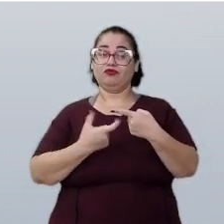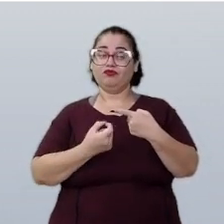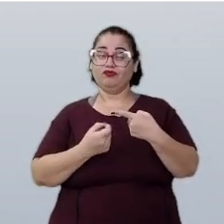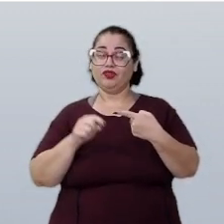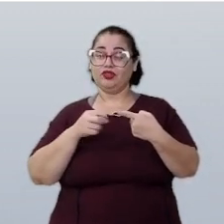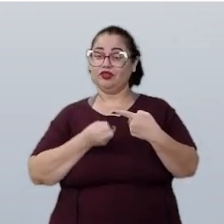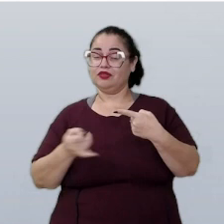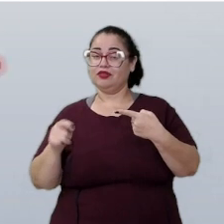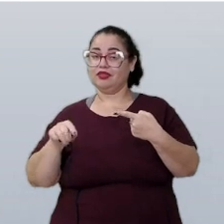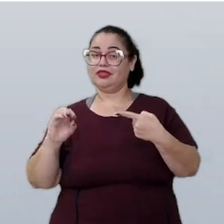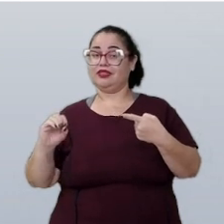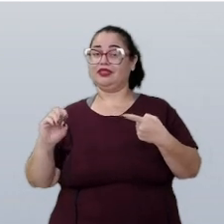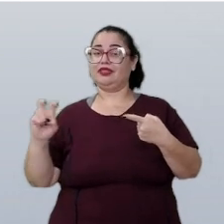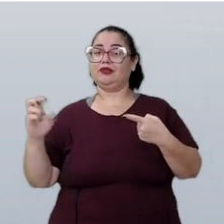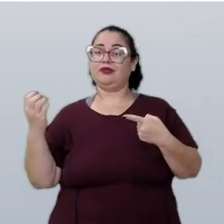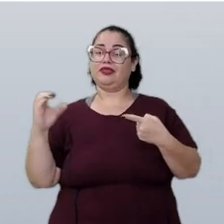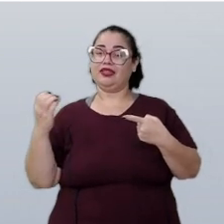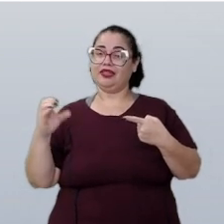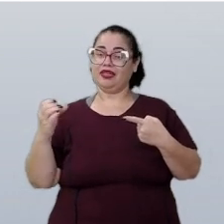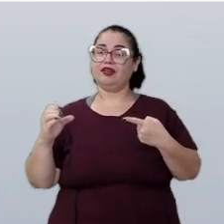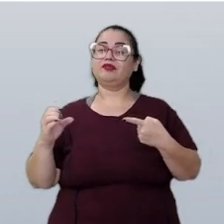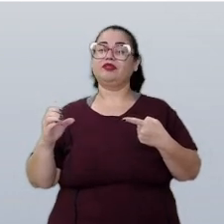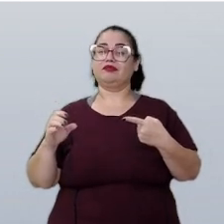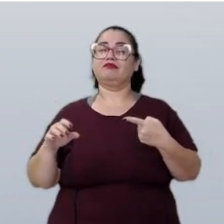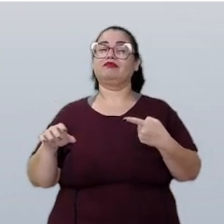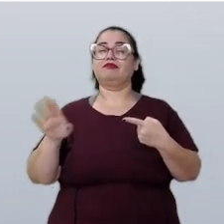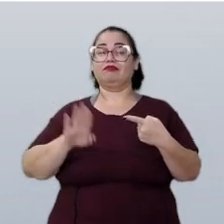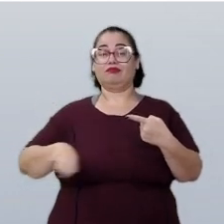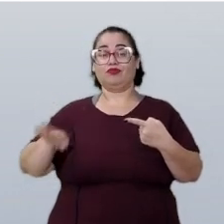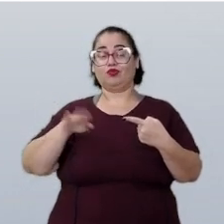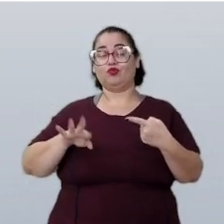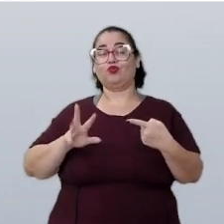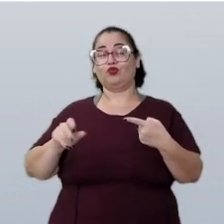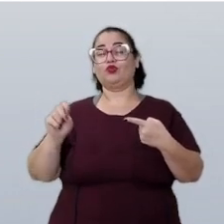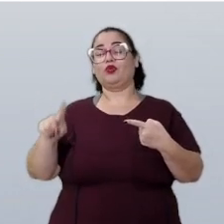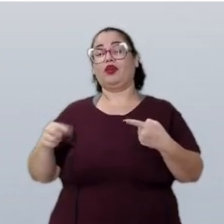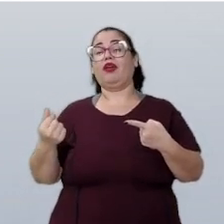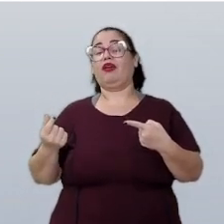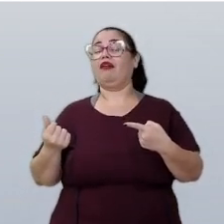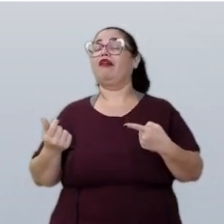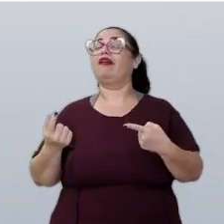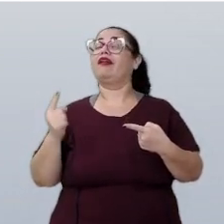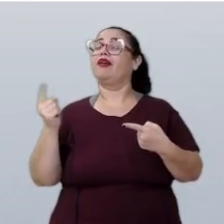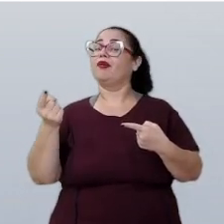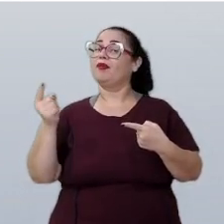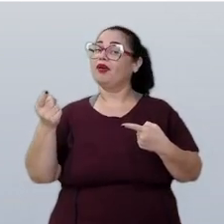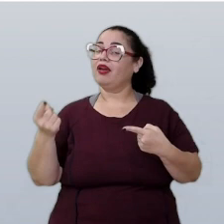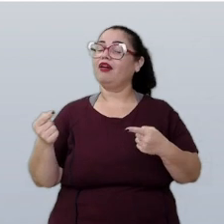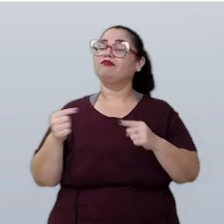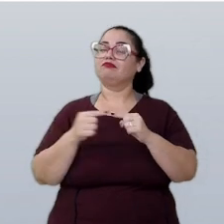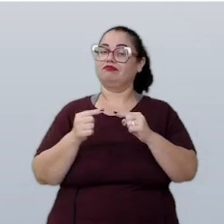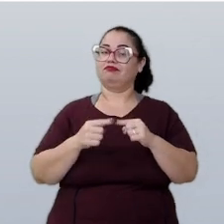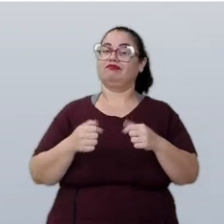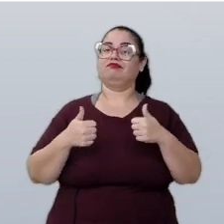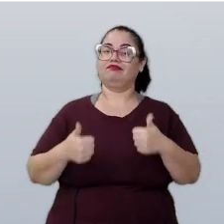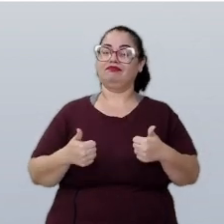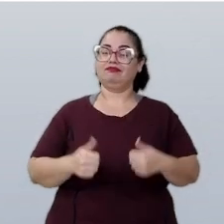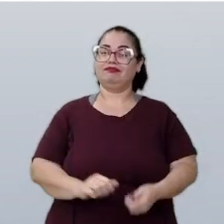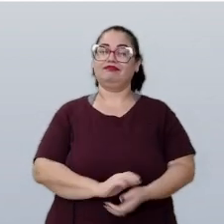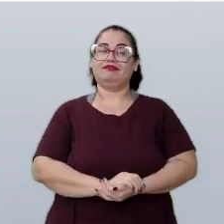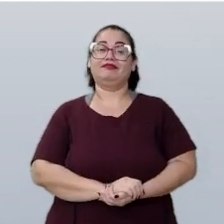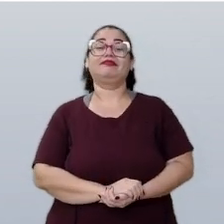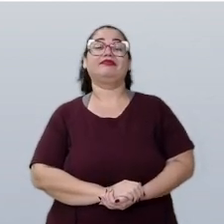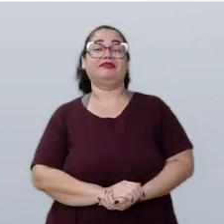moedas de cinco centavos, quando o nosso inteiro se tratar de um real. Quer